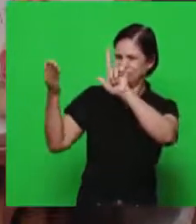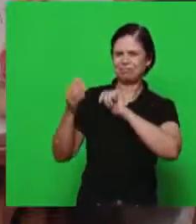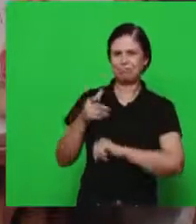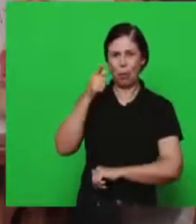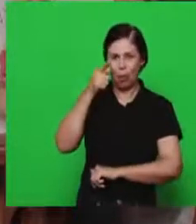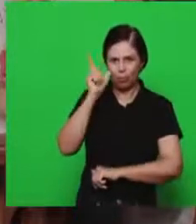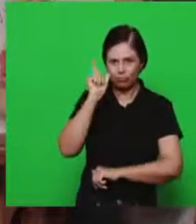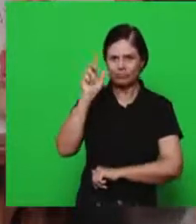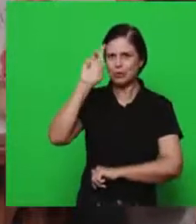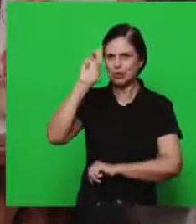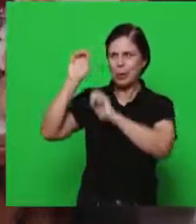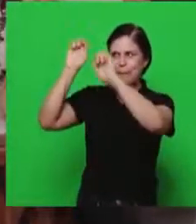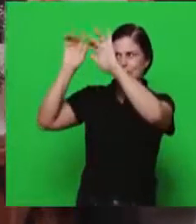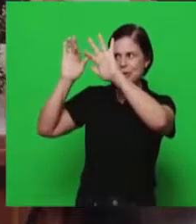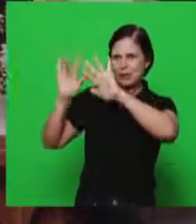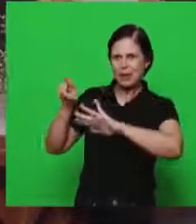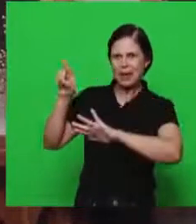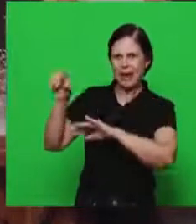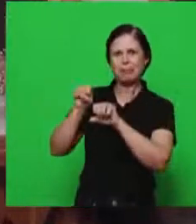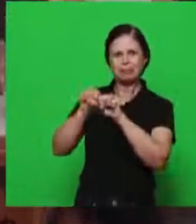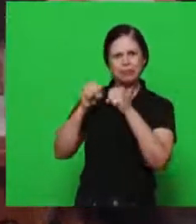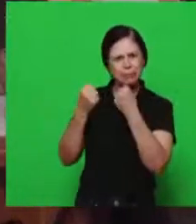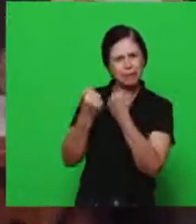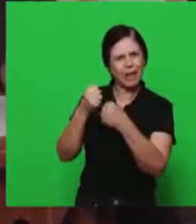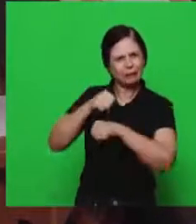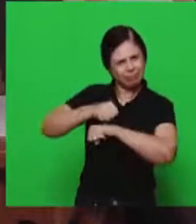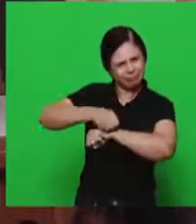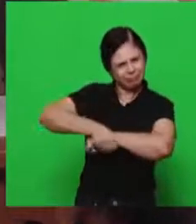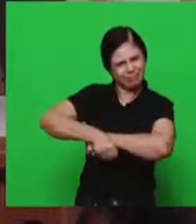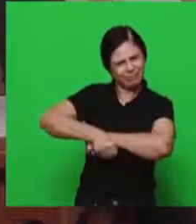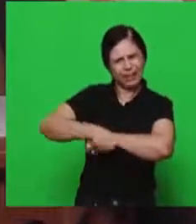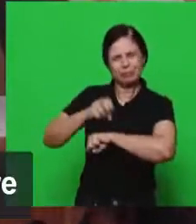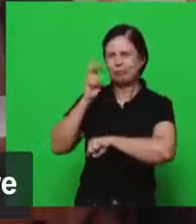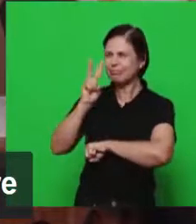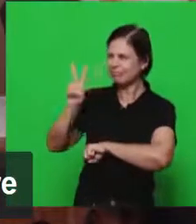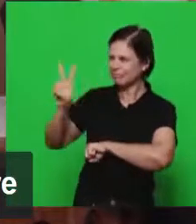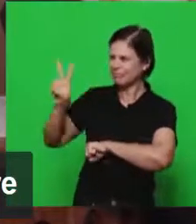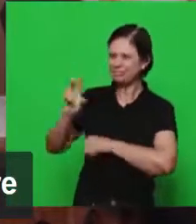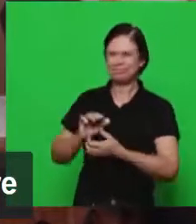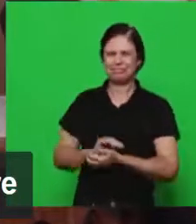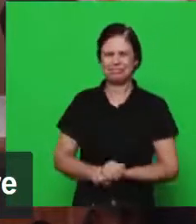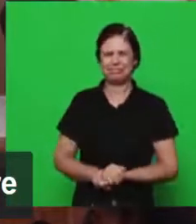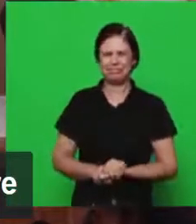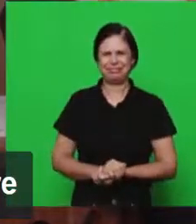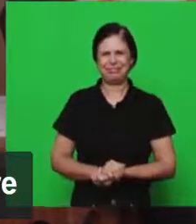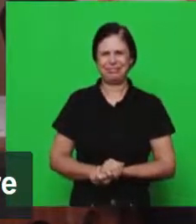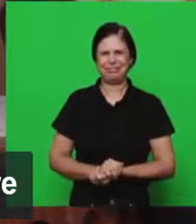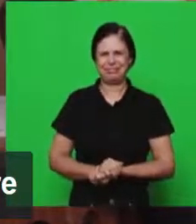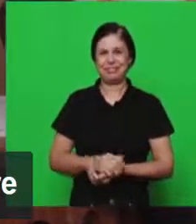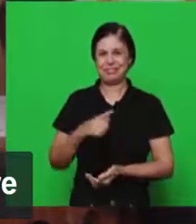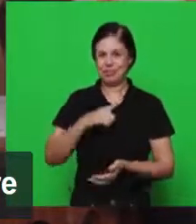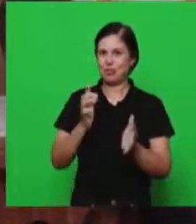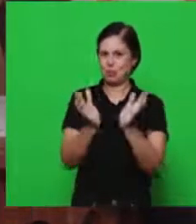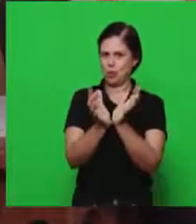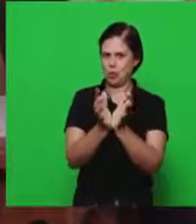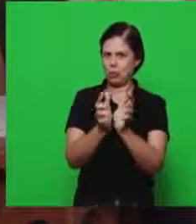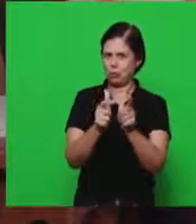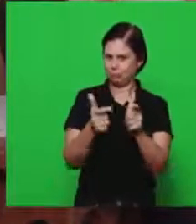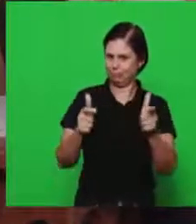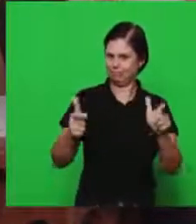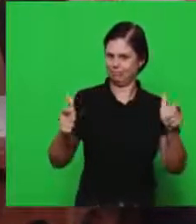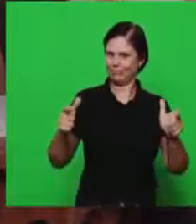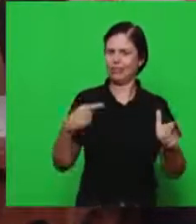grandemente aquele seminário. E aqui está, para os irmãos darem uma olhada, a participação dos irmãos ali. Ficamos